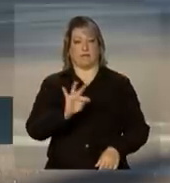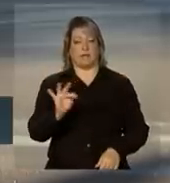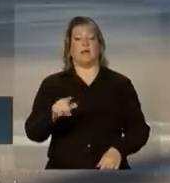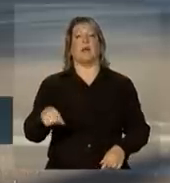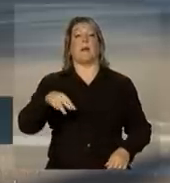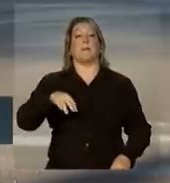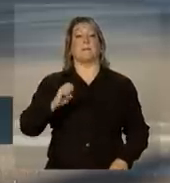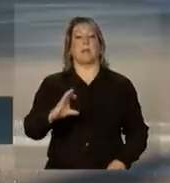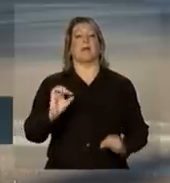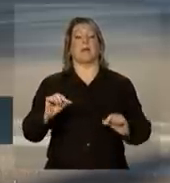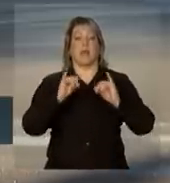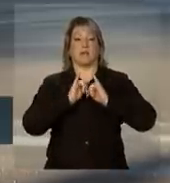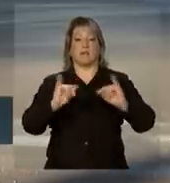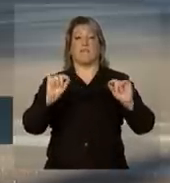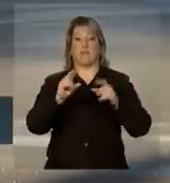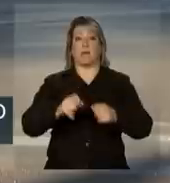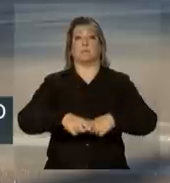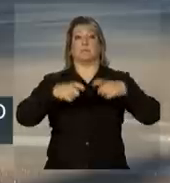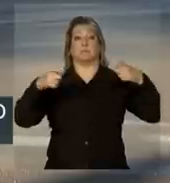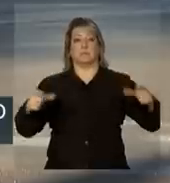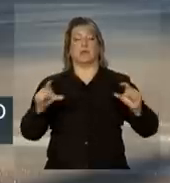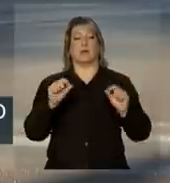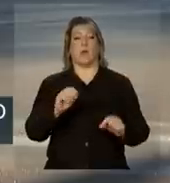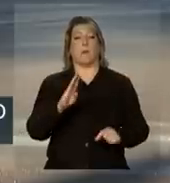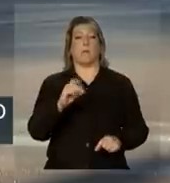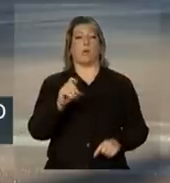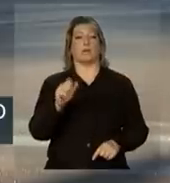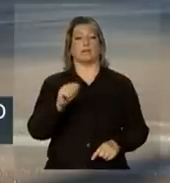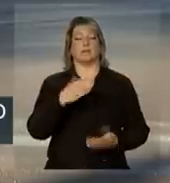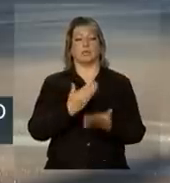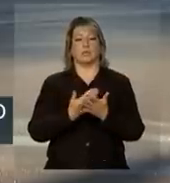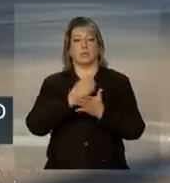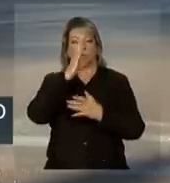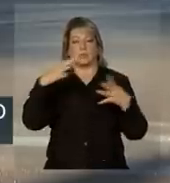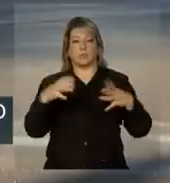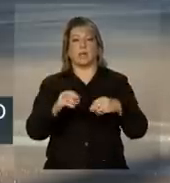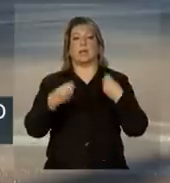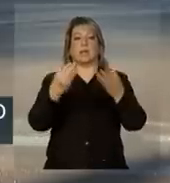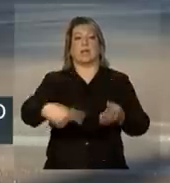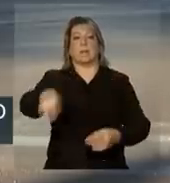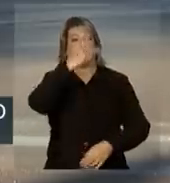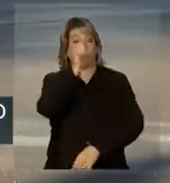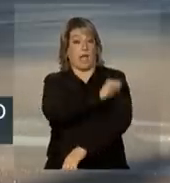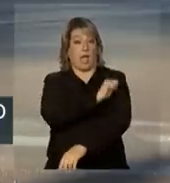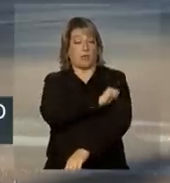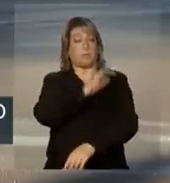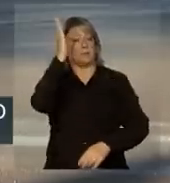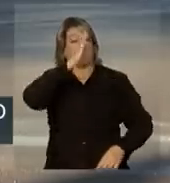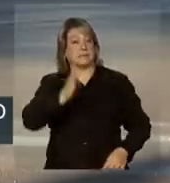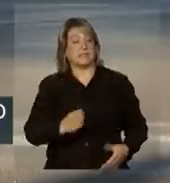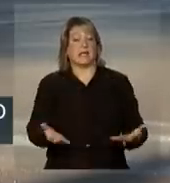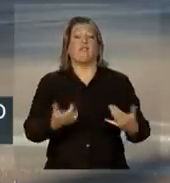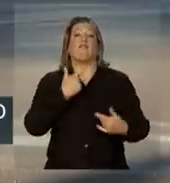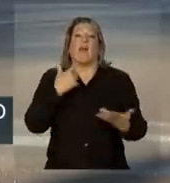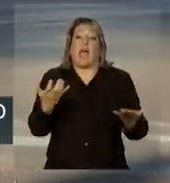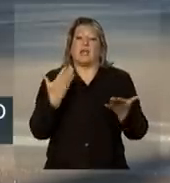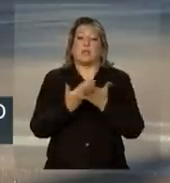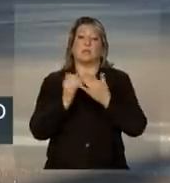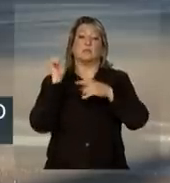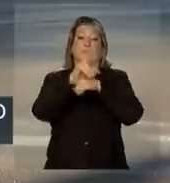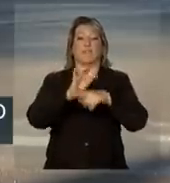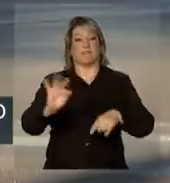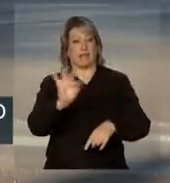Educação anuncia que vai ampliar o número de bolsas oferecidas a estudantes brasileiros interessados em estudar no país,